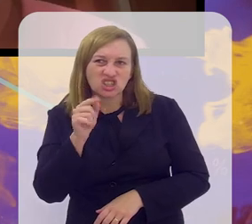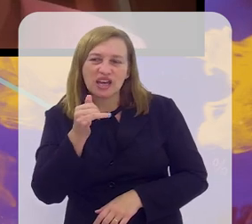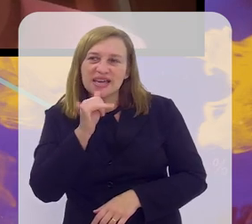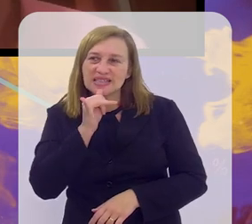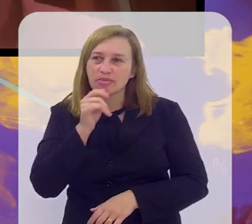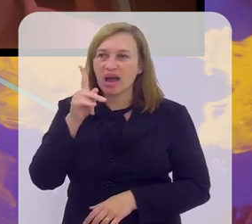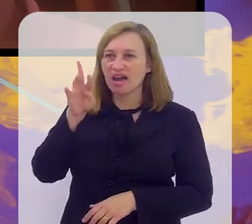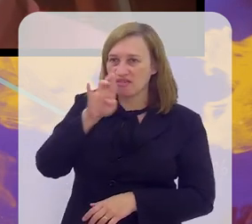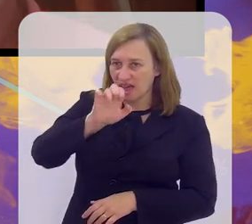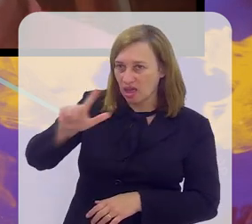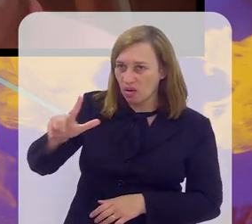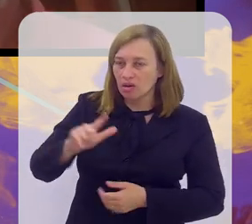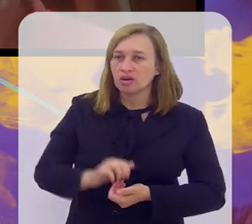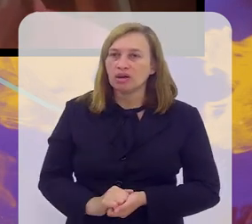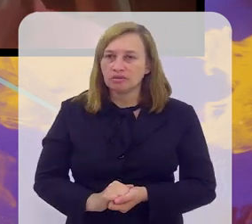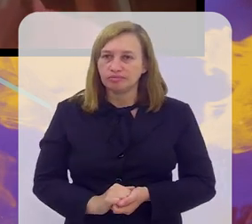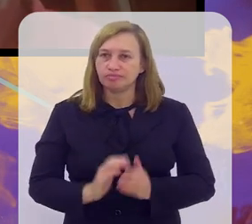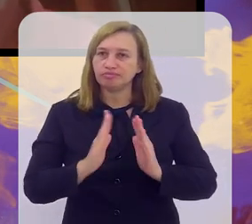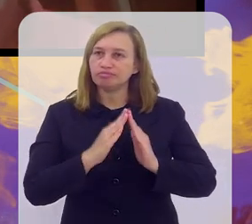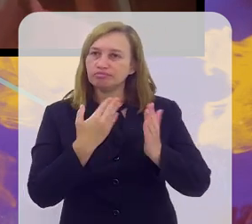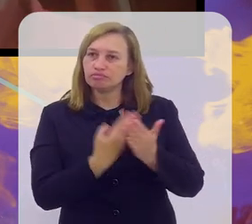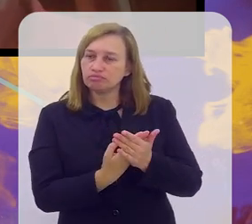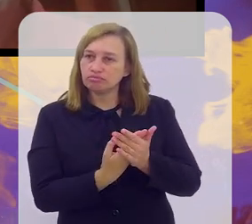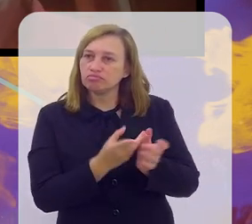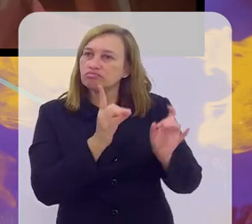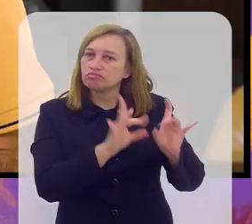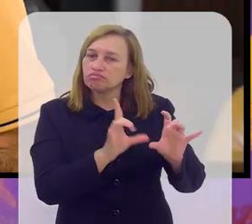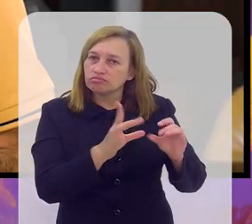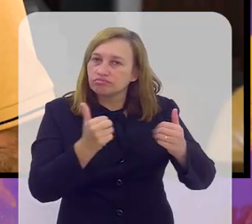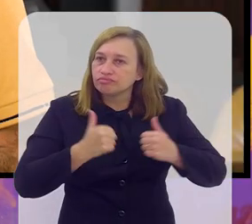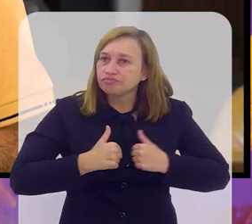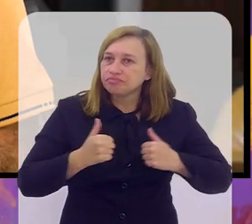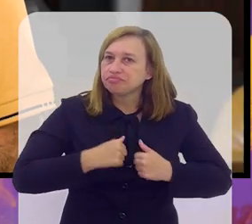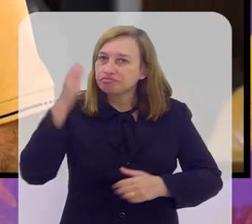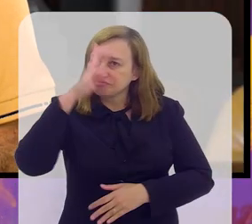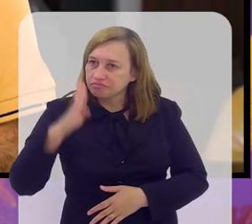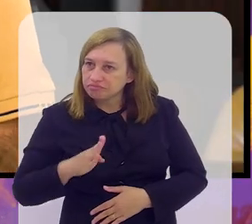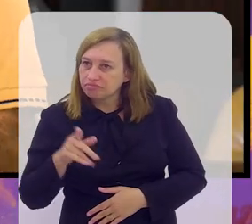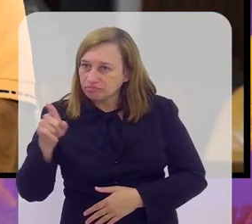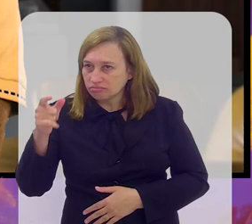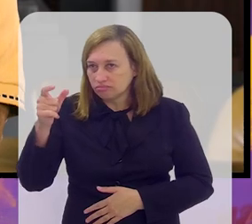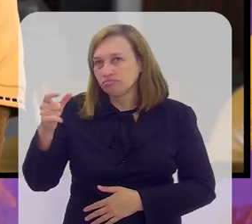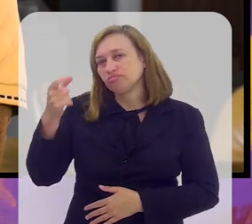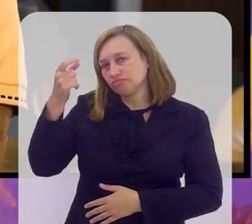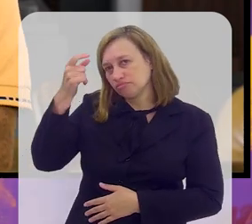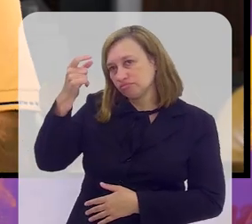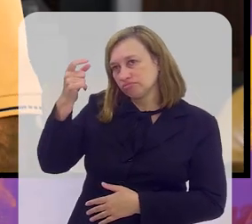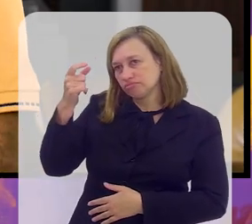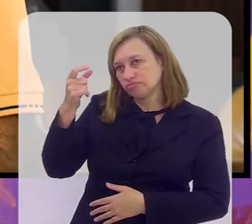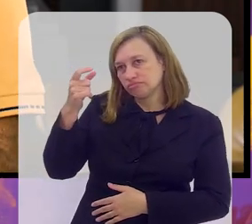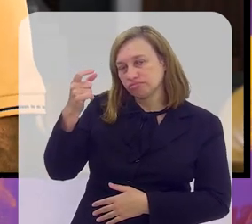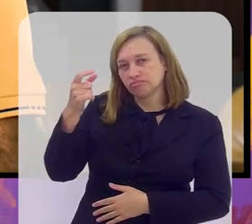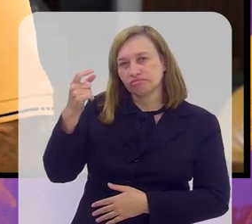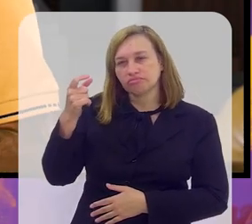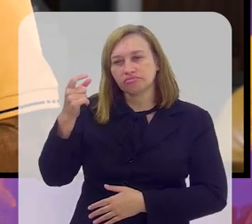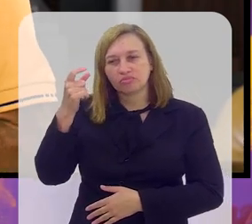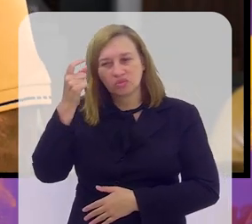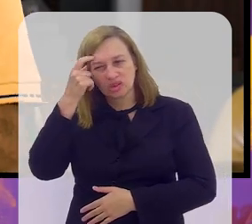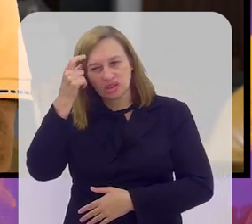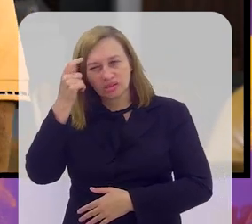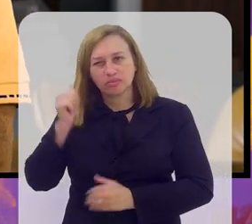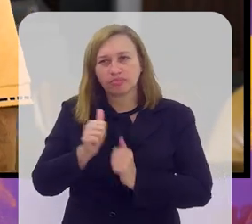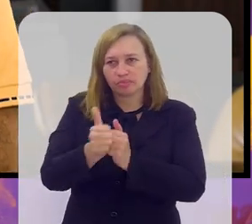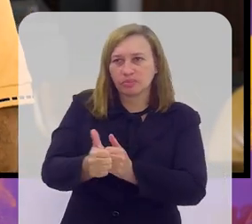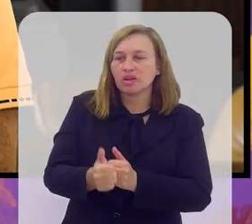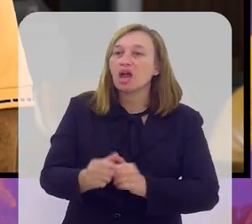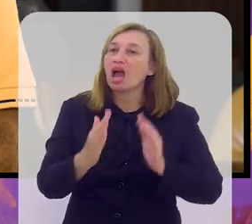acha, por exemplo, Rafael, que a escola de treinadores do Brasil, vou seguir o teu raciocínio, por isso vou te perguntar, você